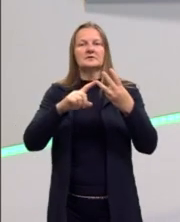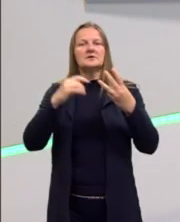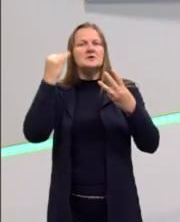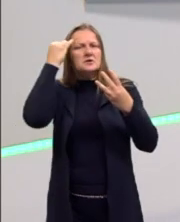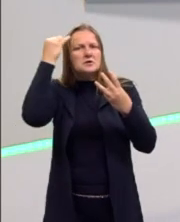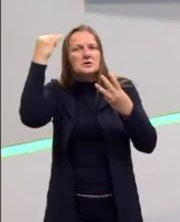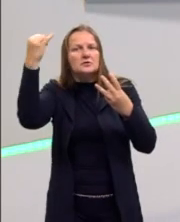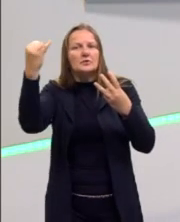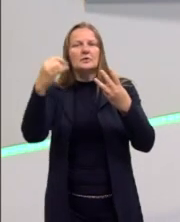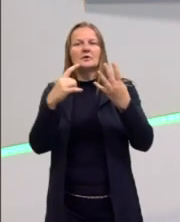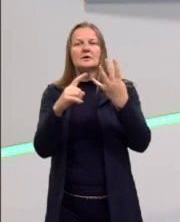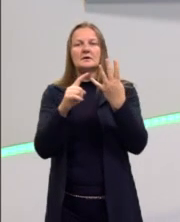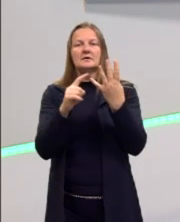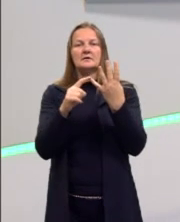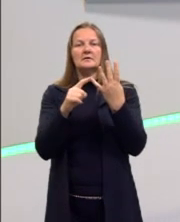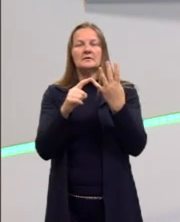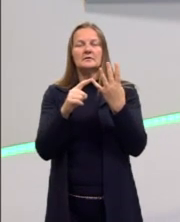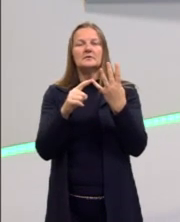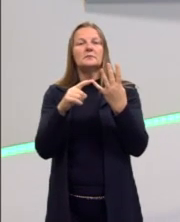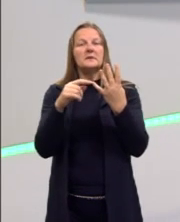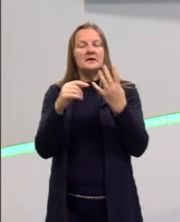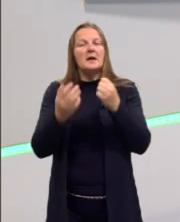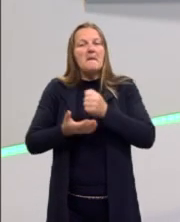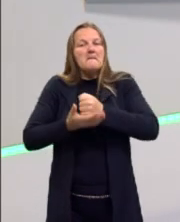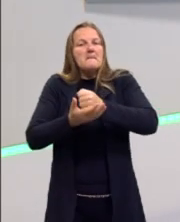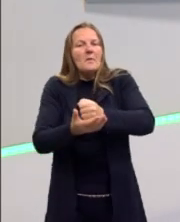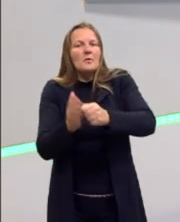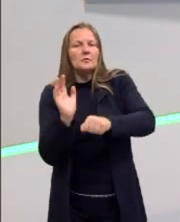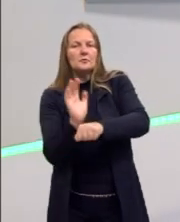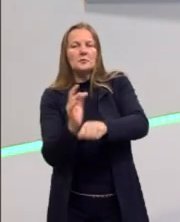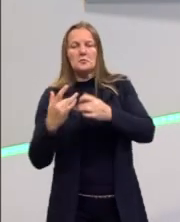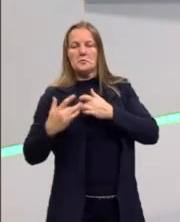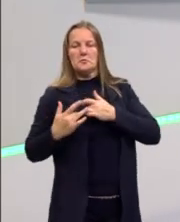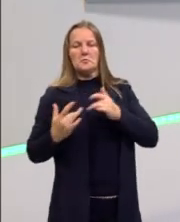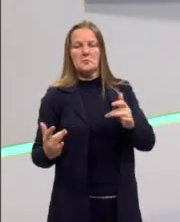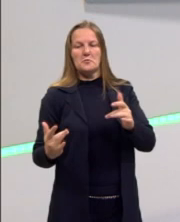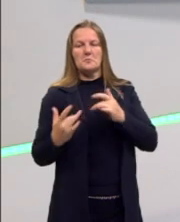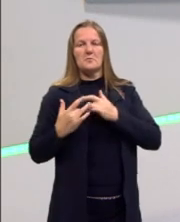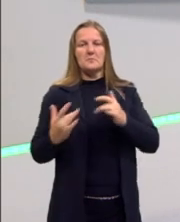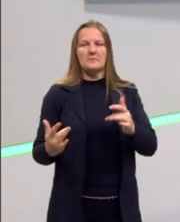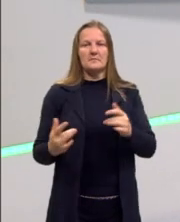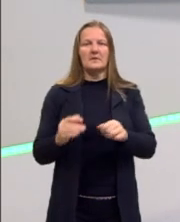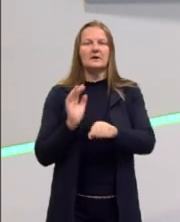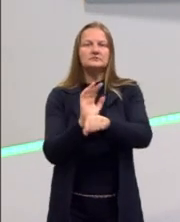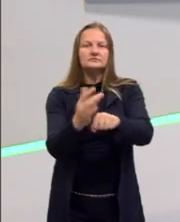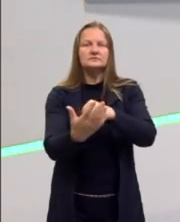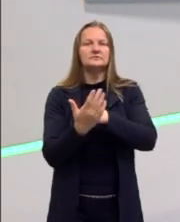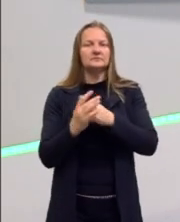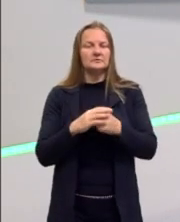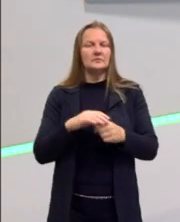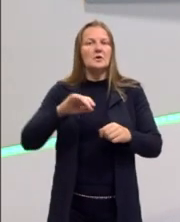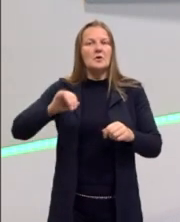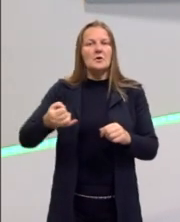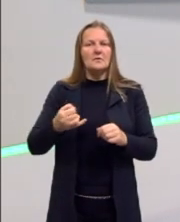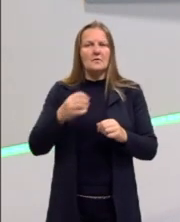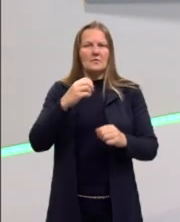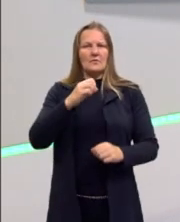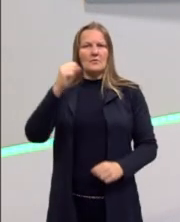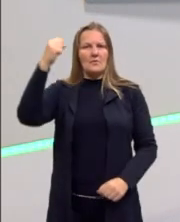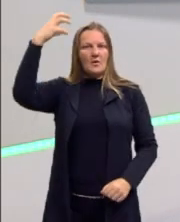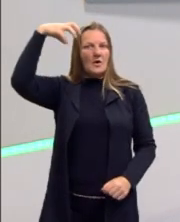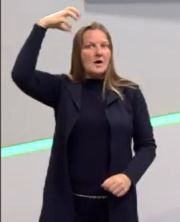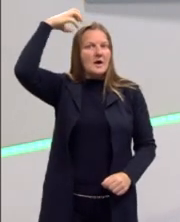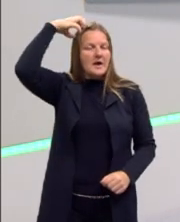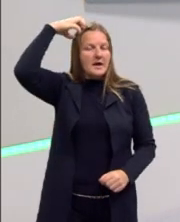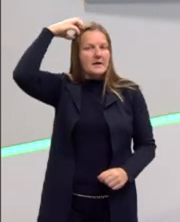ideológicas e até filantrópicas. Filantropia é quando eu digo que eu estou fazendo bem para o outro. O rei belga, Leopoldo II,